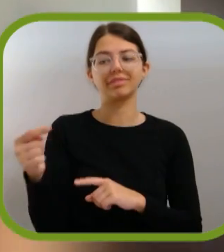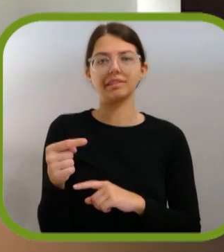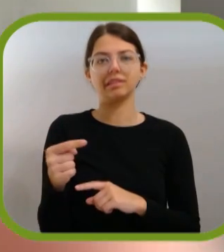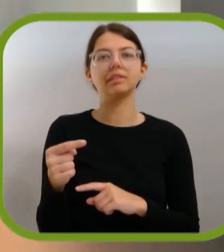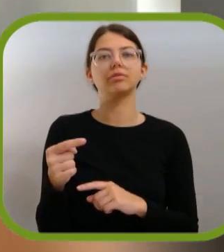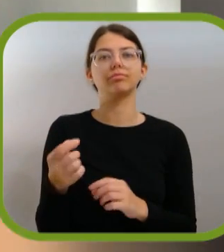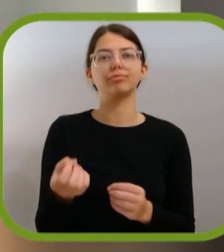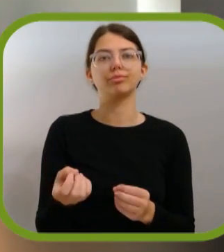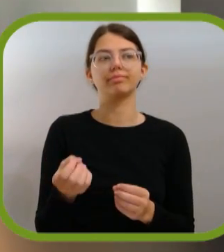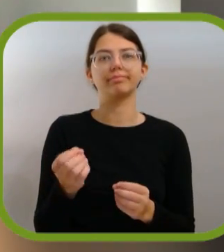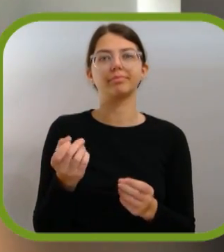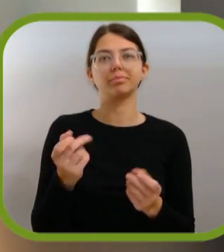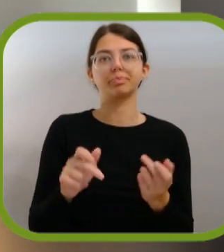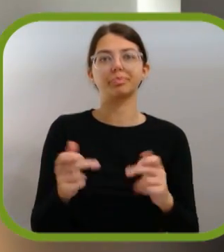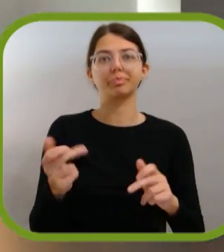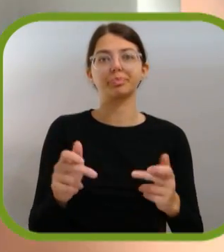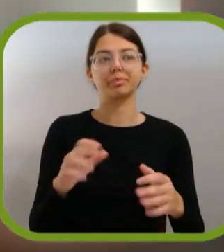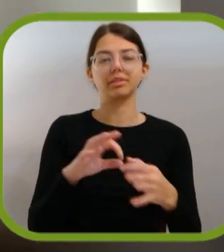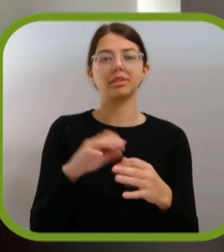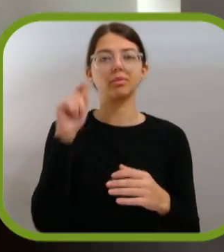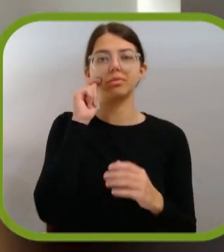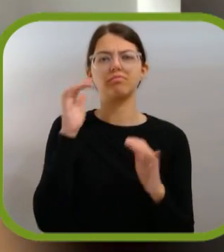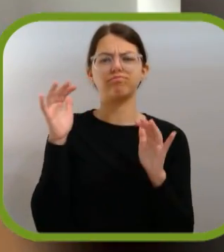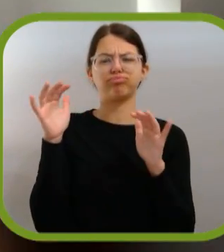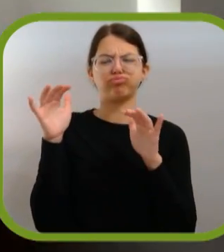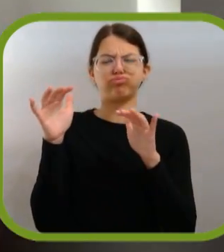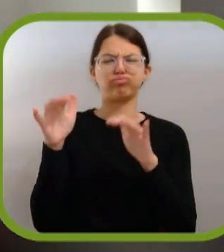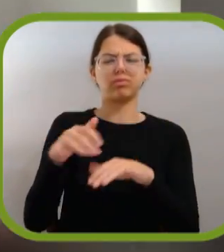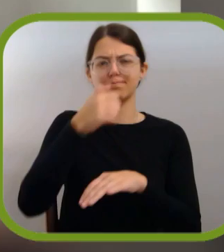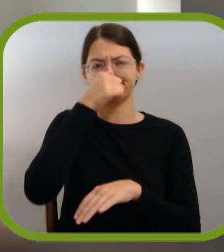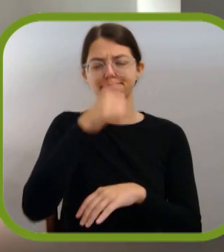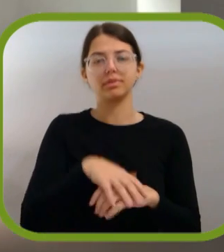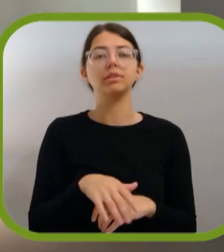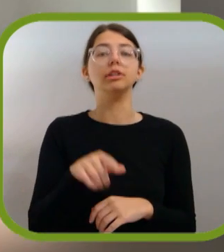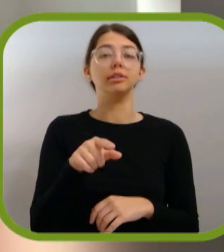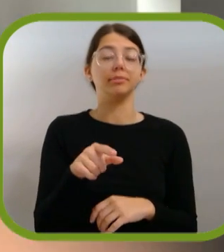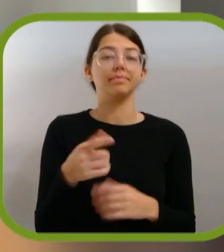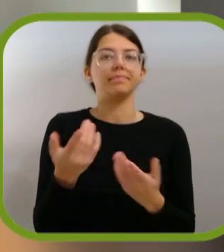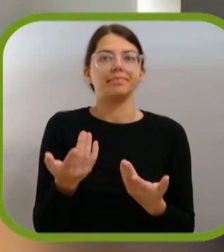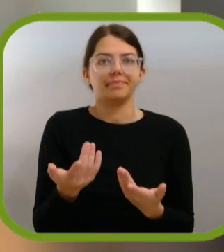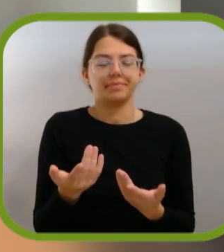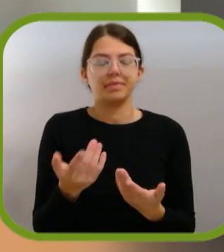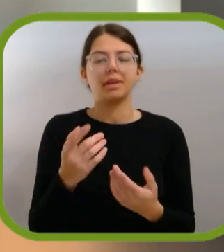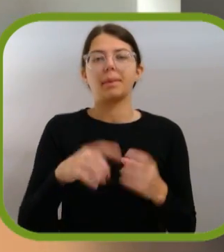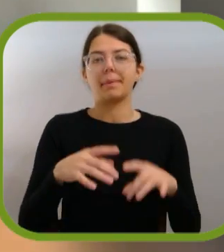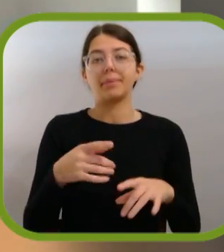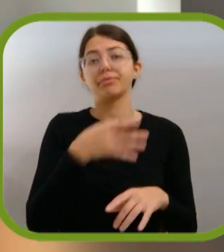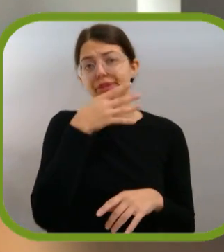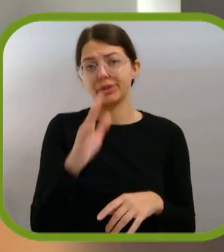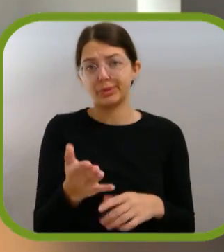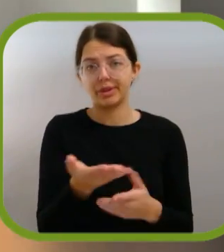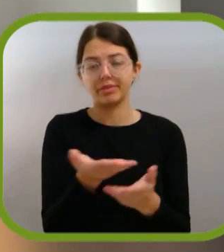negativos que veio muito associado ao turismo de massa. O que é que acontece? Como já